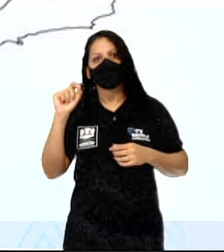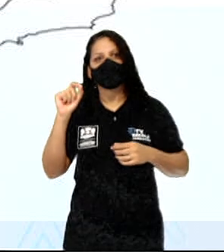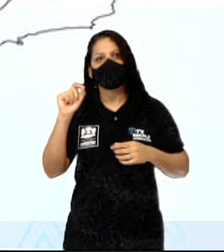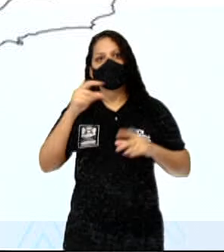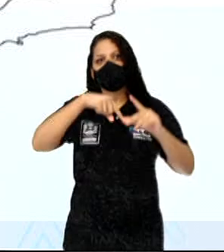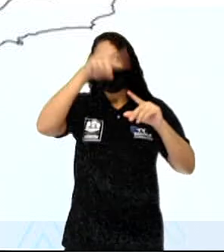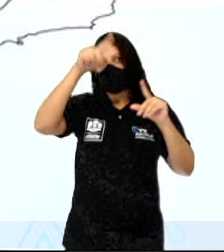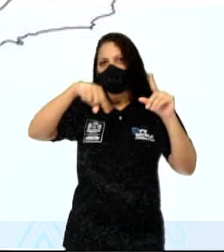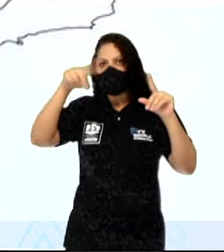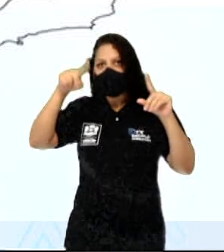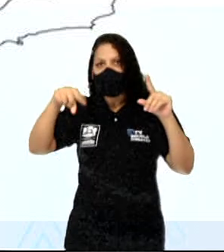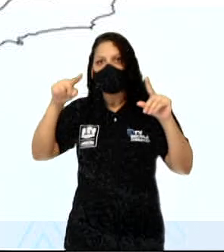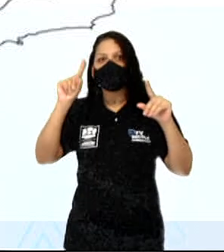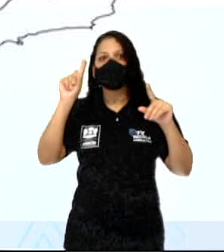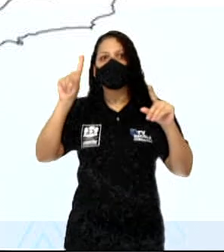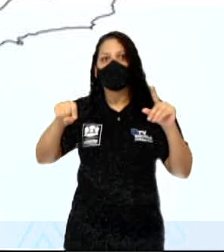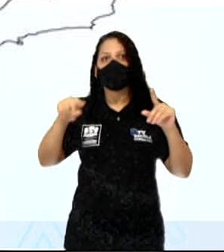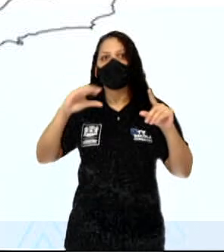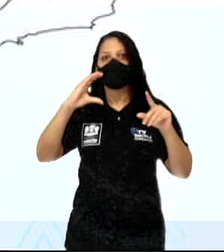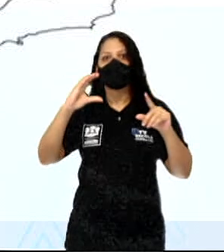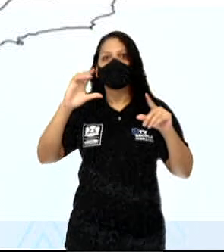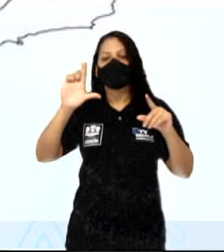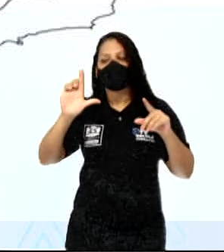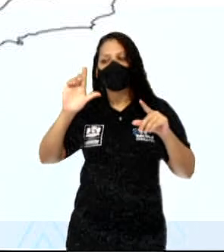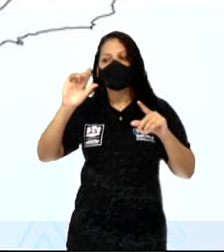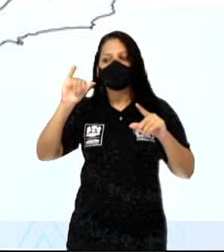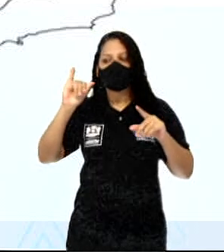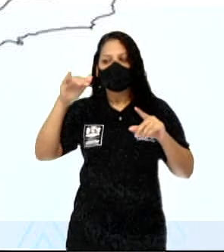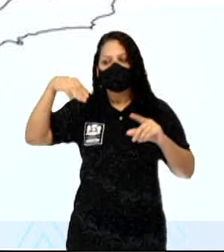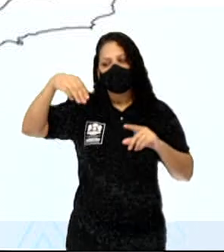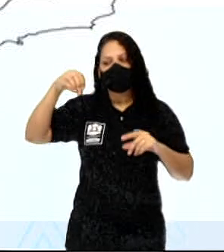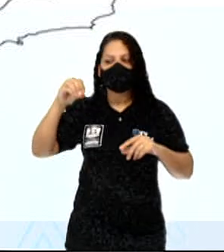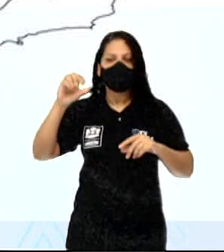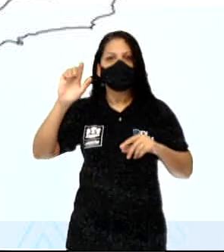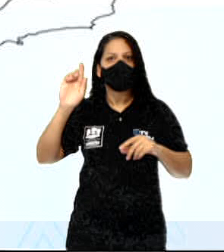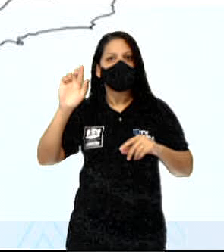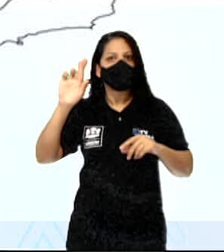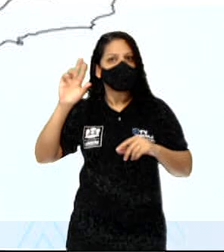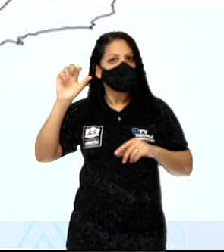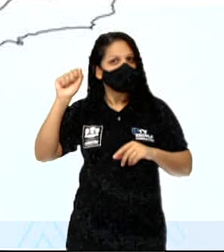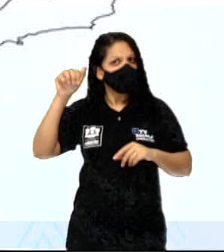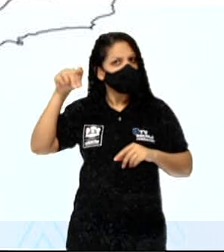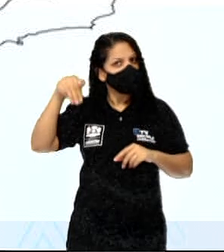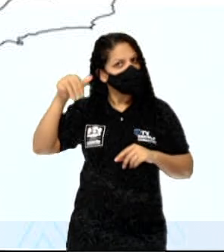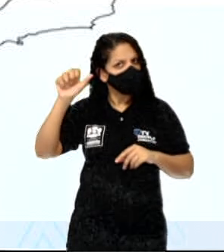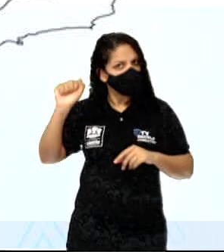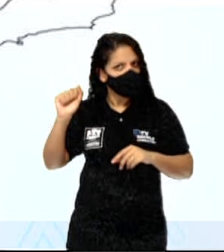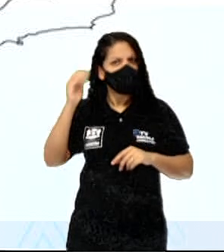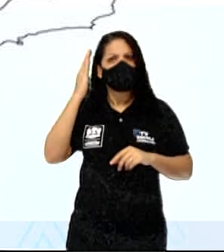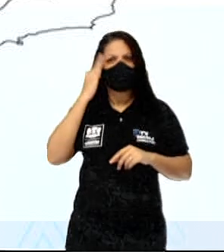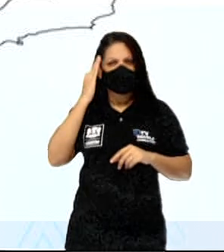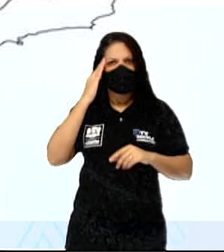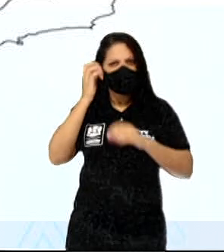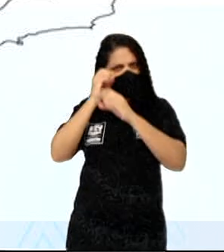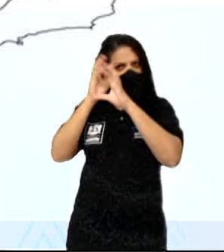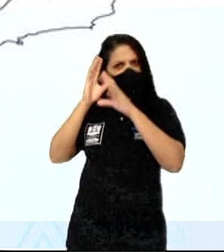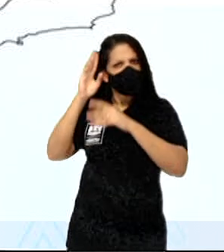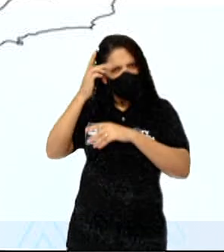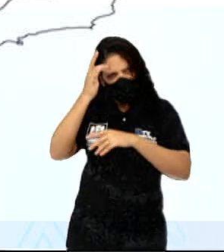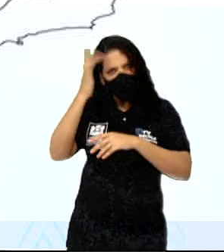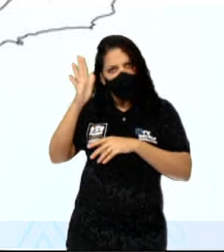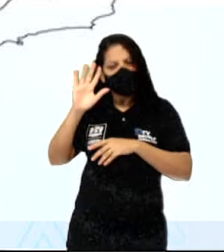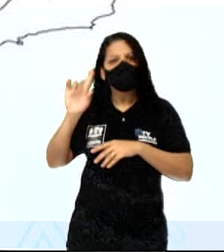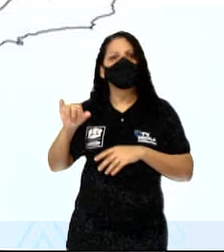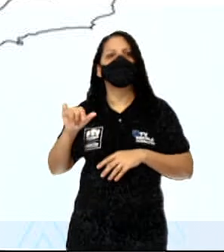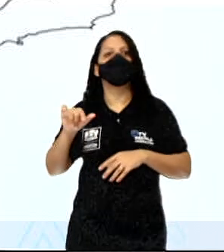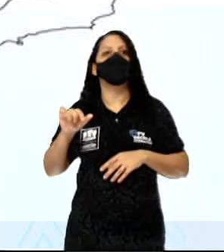climograma. E é fácil entender. Ao longo da aula você vai ver alguns climogramas. Essas colunas azuis, elas